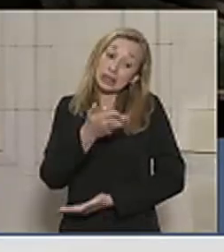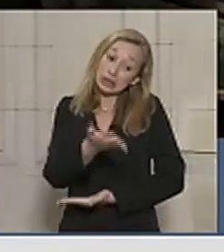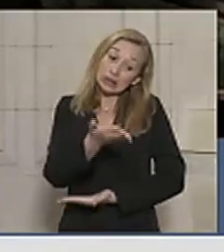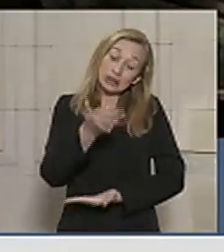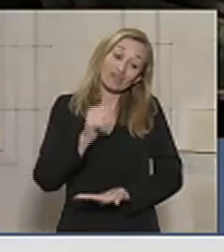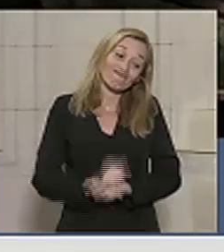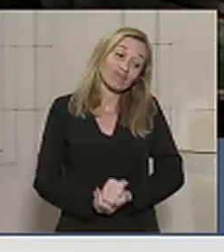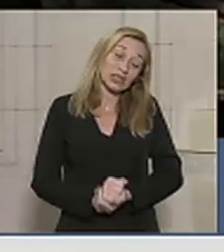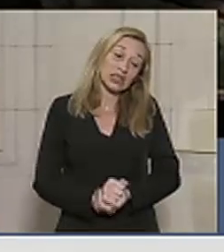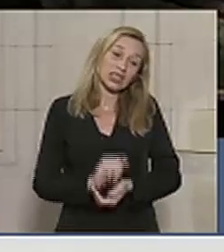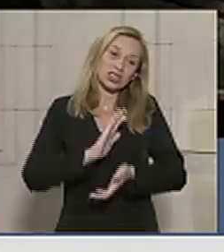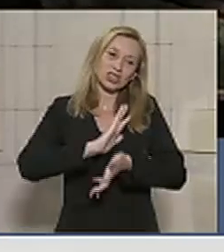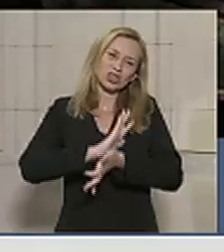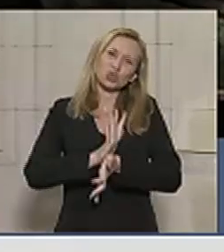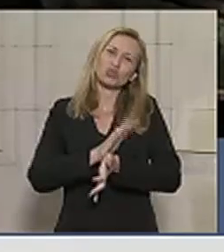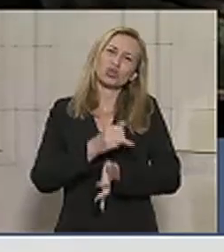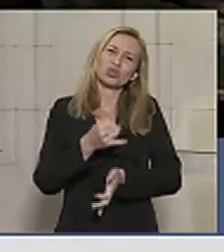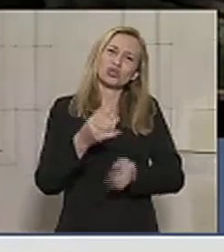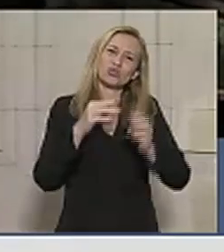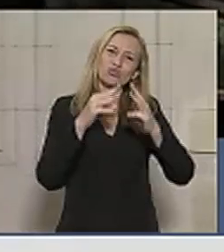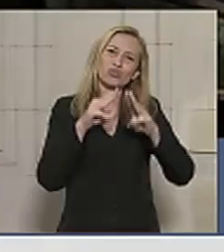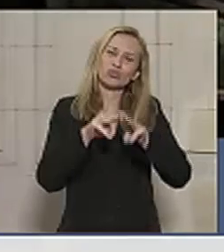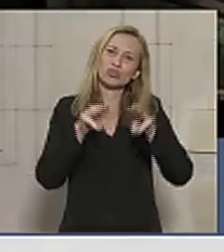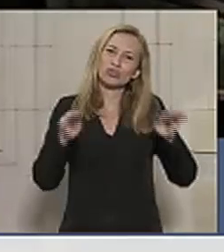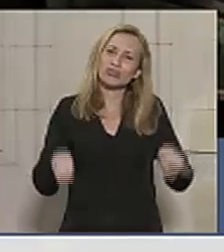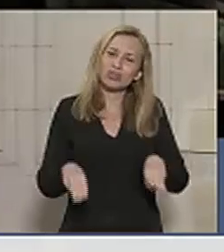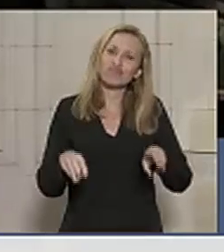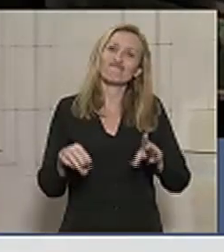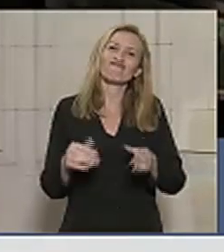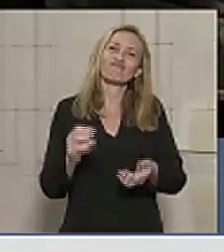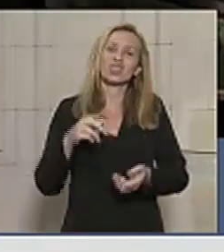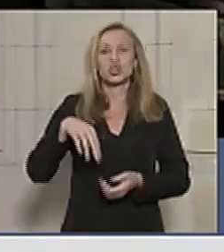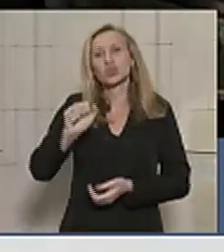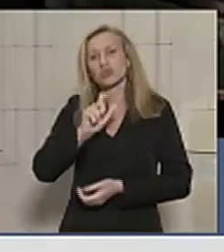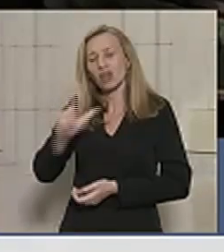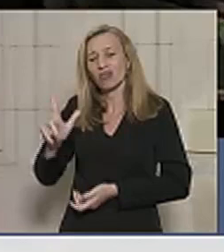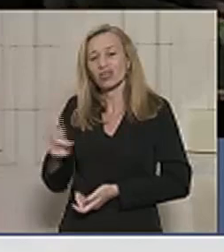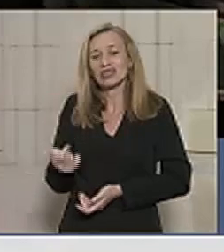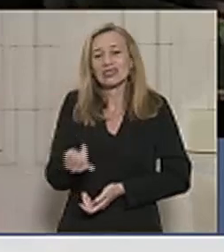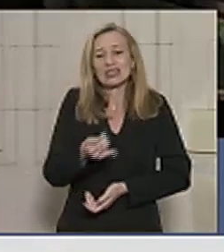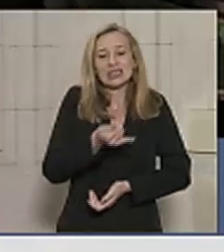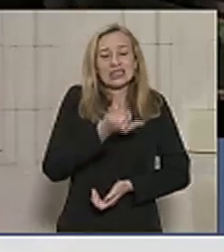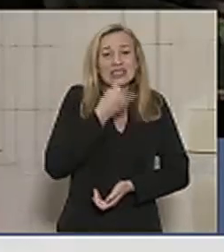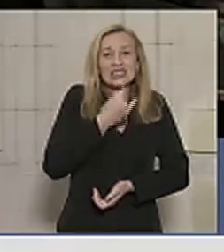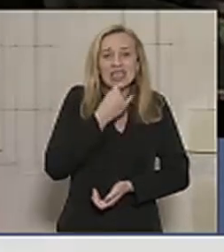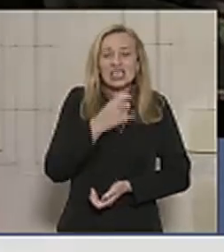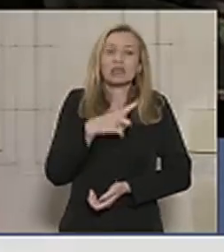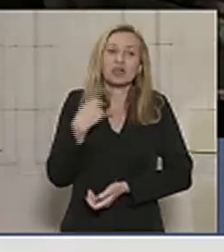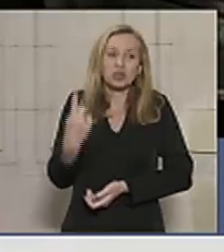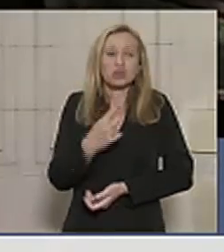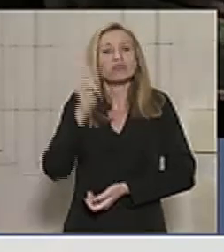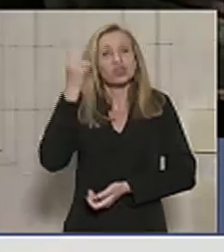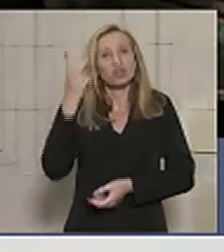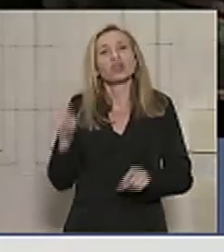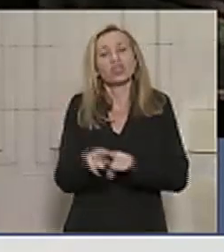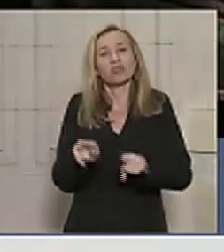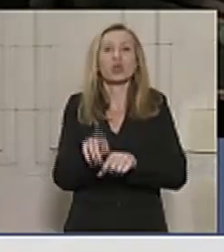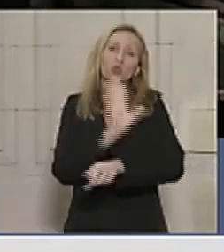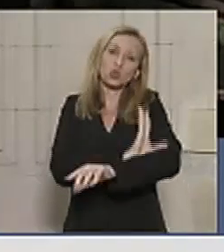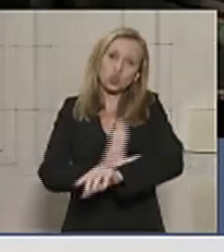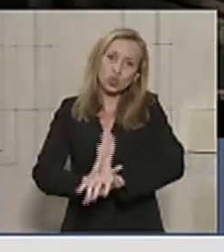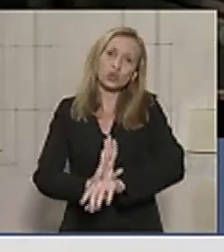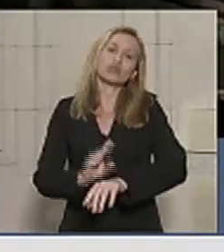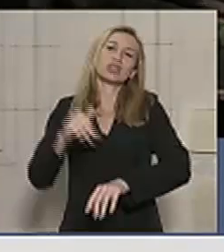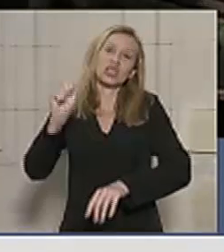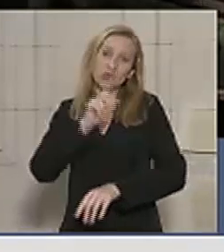destruíram o Museu Nacional. Uma tragédia para a nossa memória, uma tragédia para a nossa cultura nacional. Além disso,